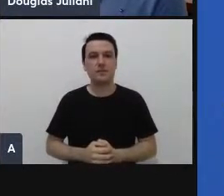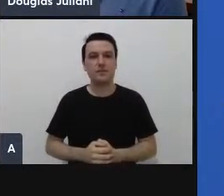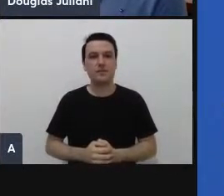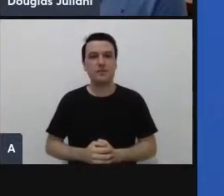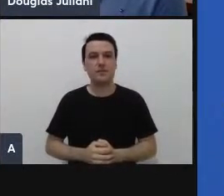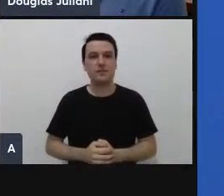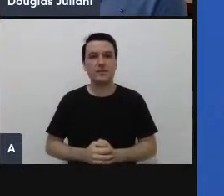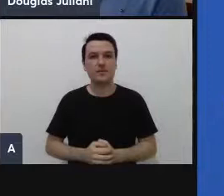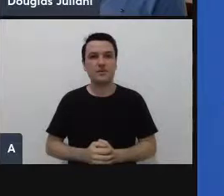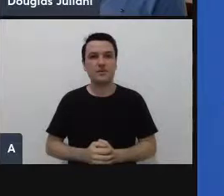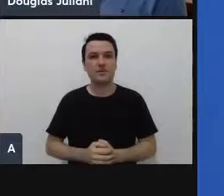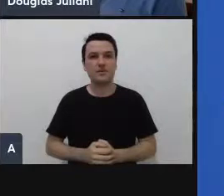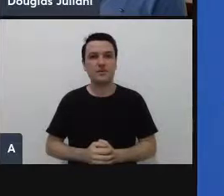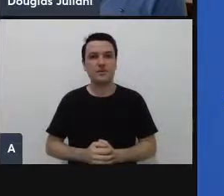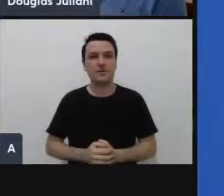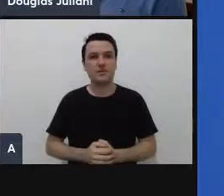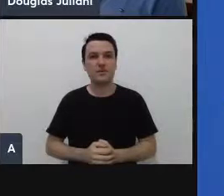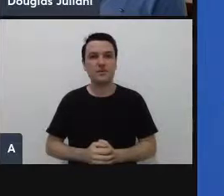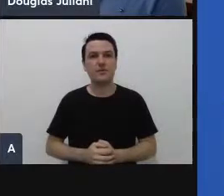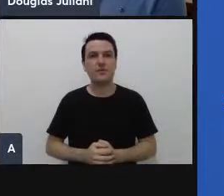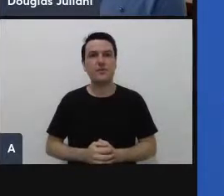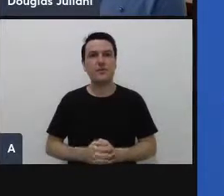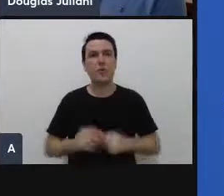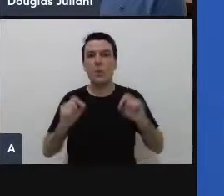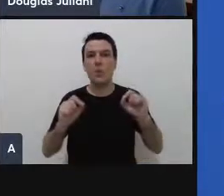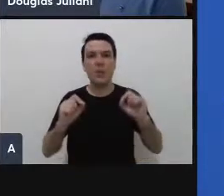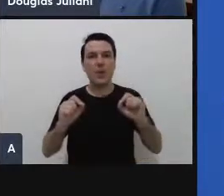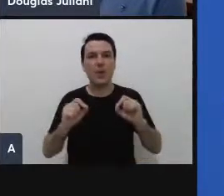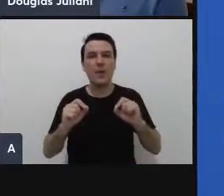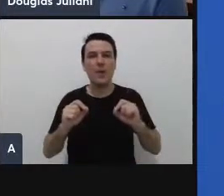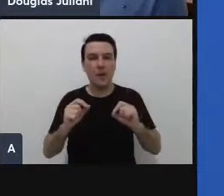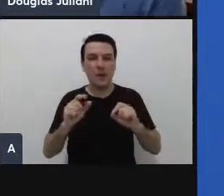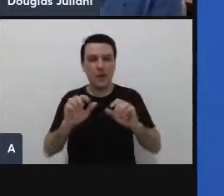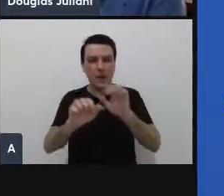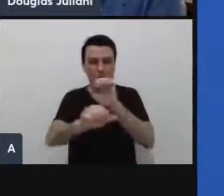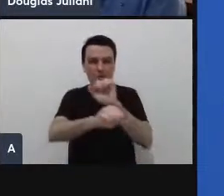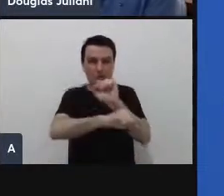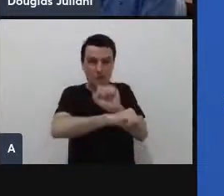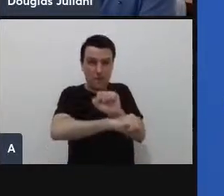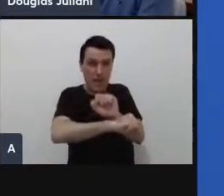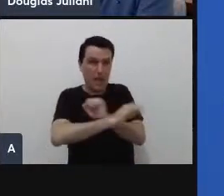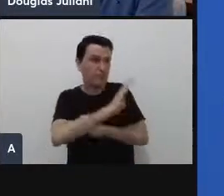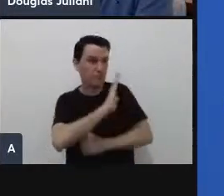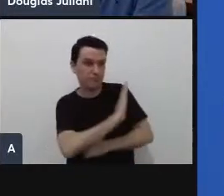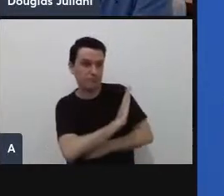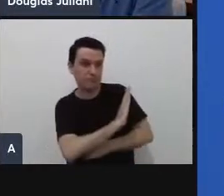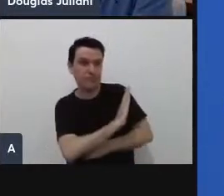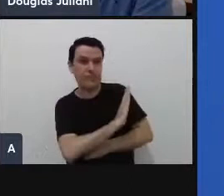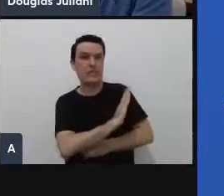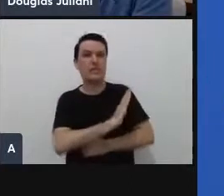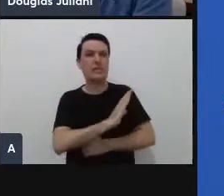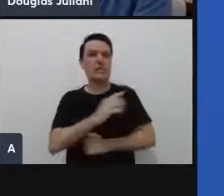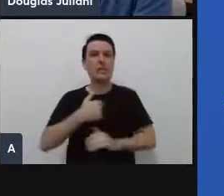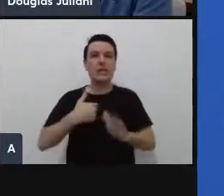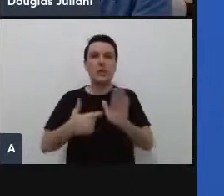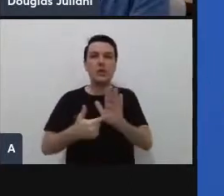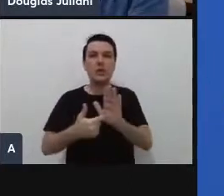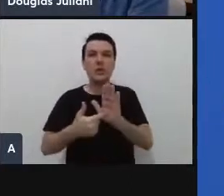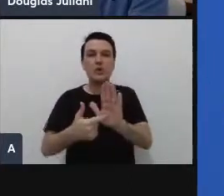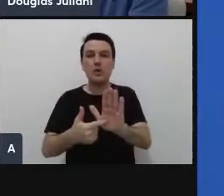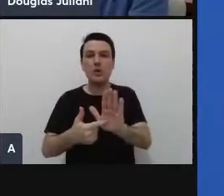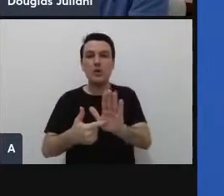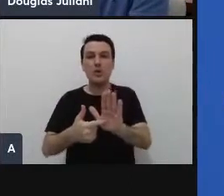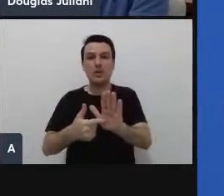agora o que está acontecendo eu vou deixar parado a barra de rolagem eu estou mostrando aqui na tela do youtube as propostas de